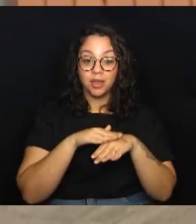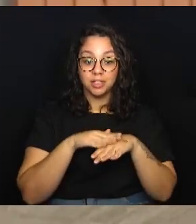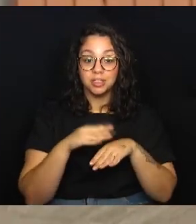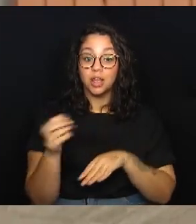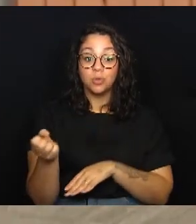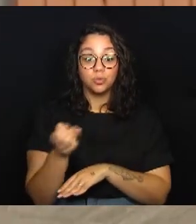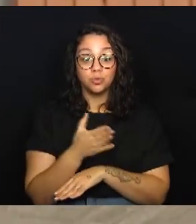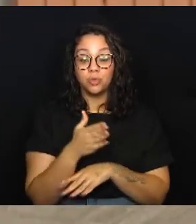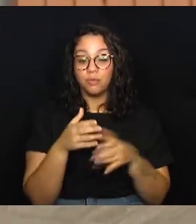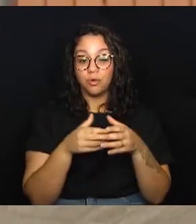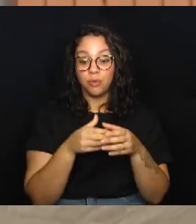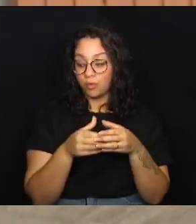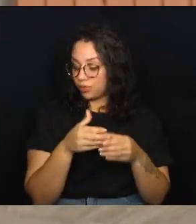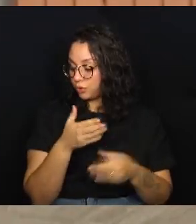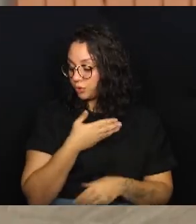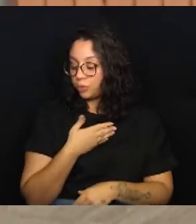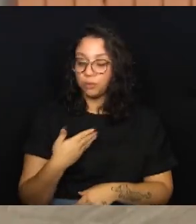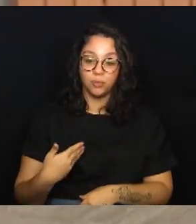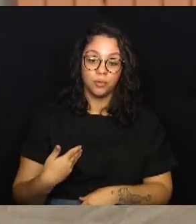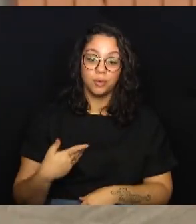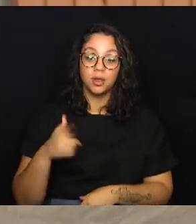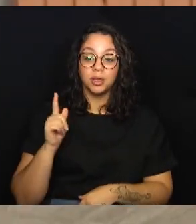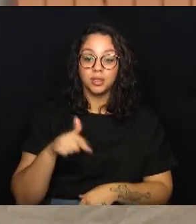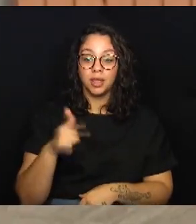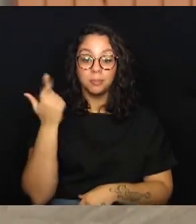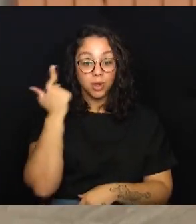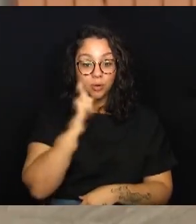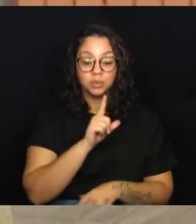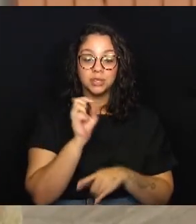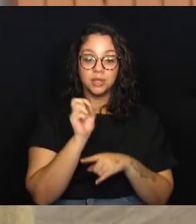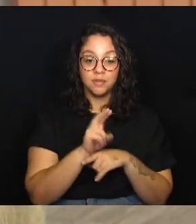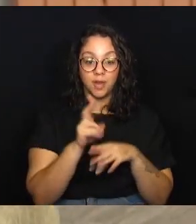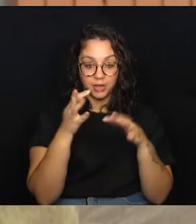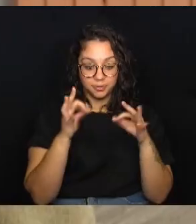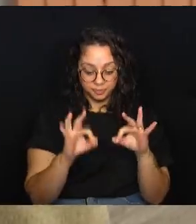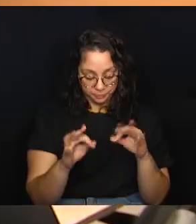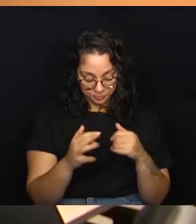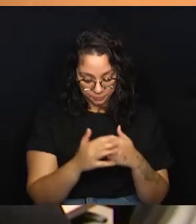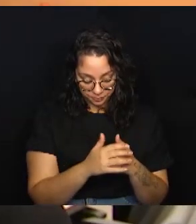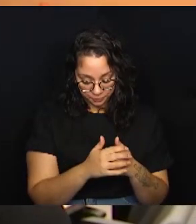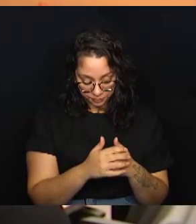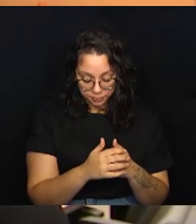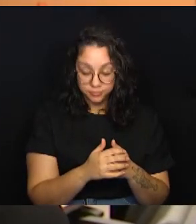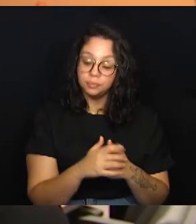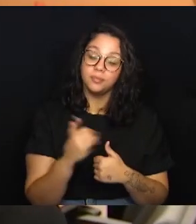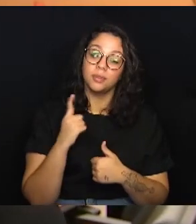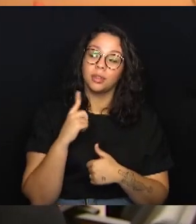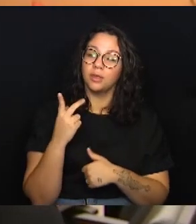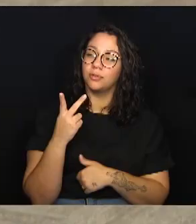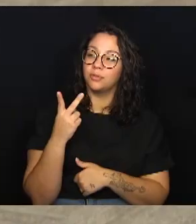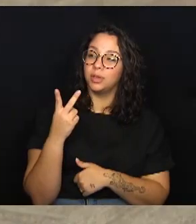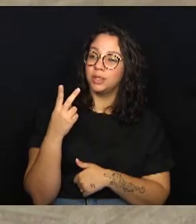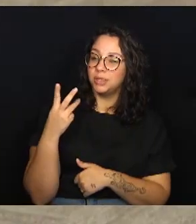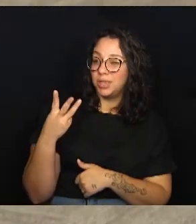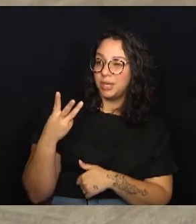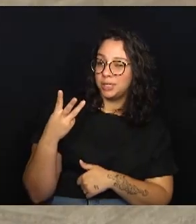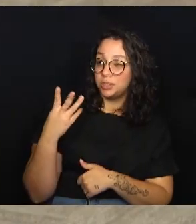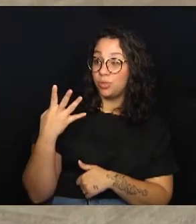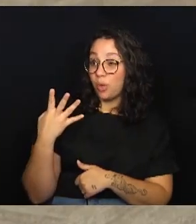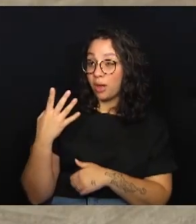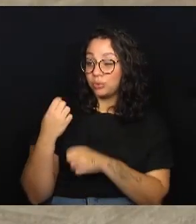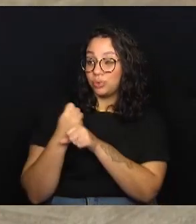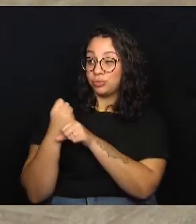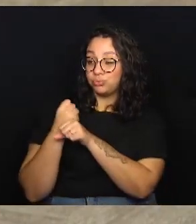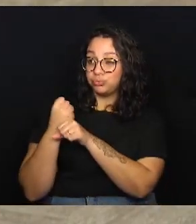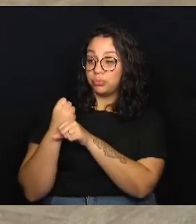necessidade urgente de realizar um novo concurso público para o preenchimento das vagas. Havia há